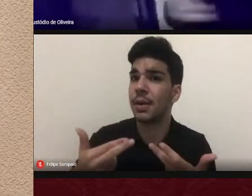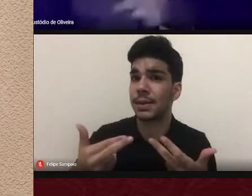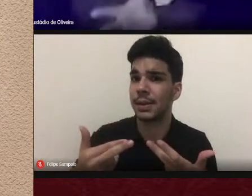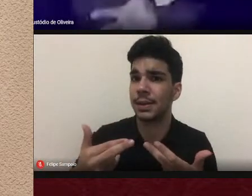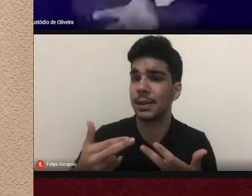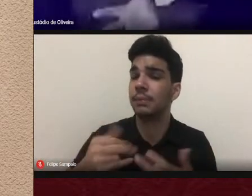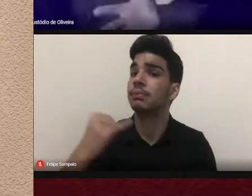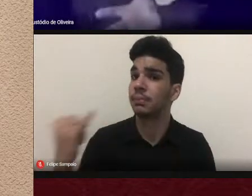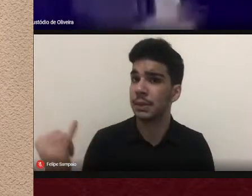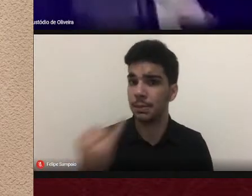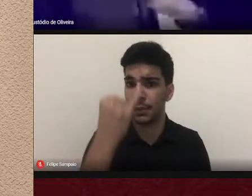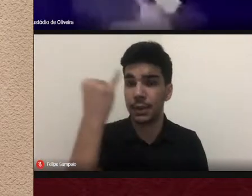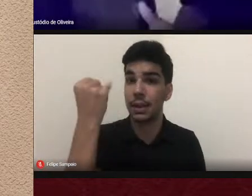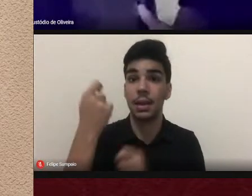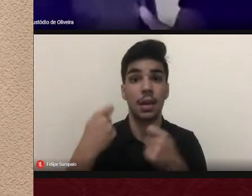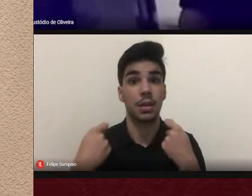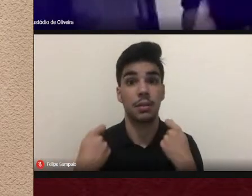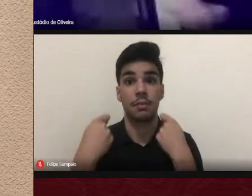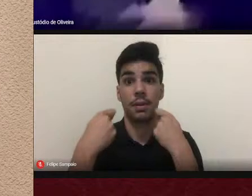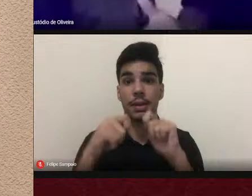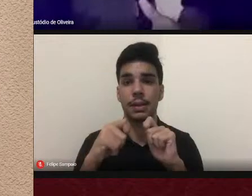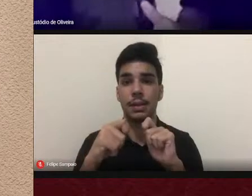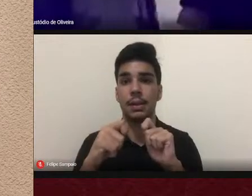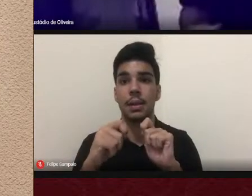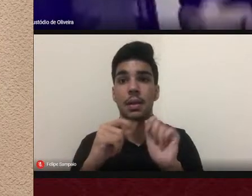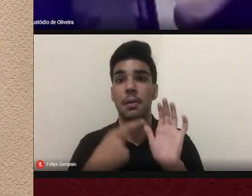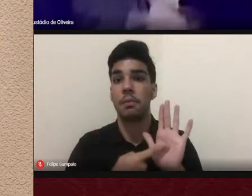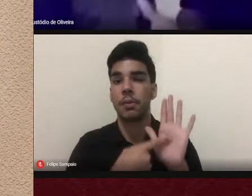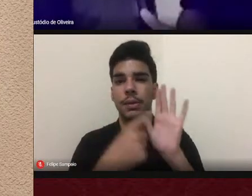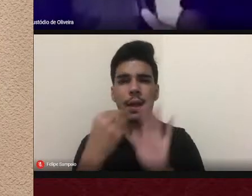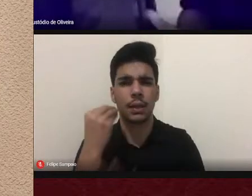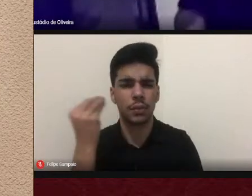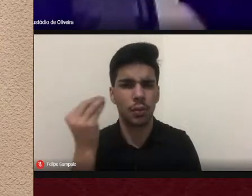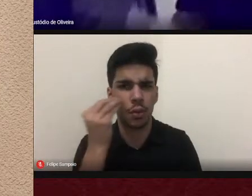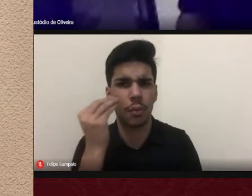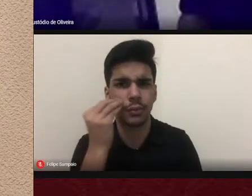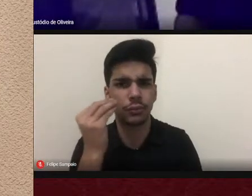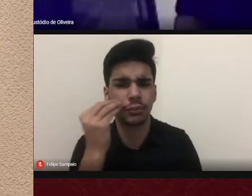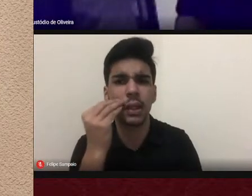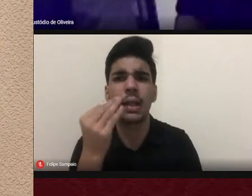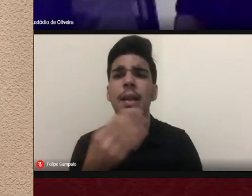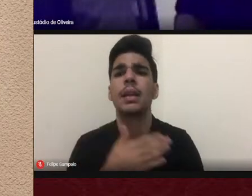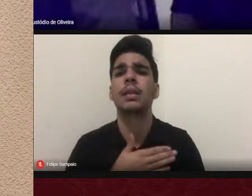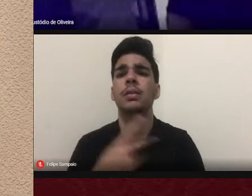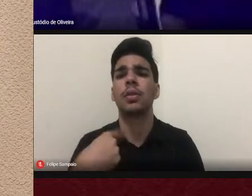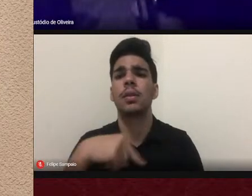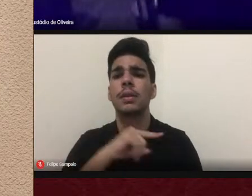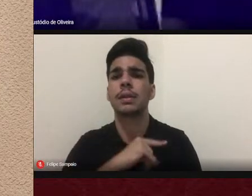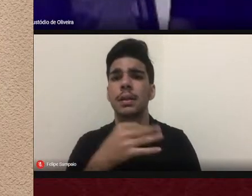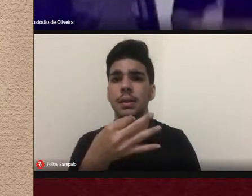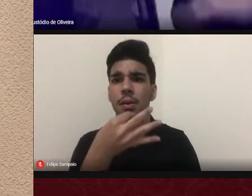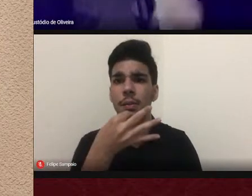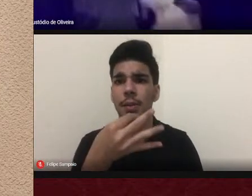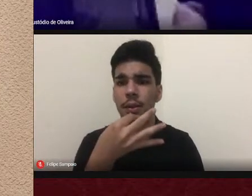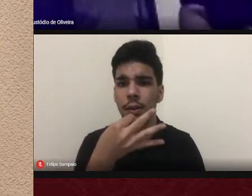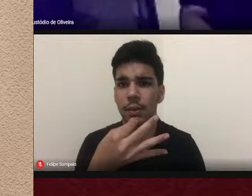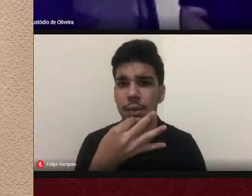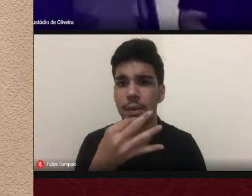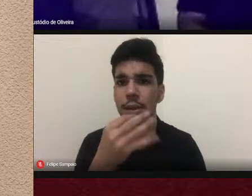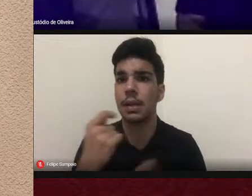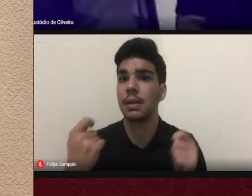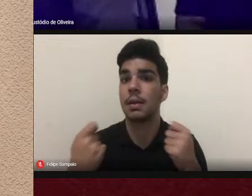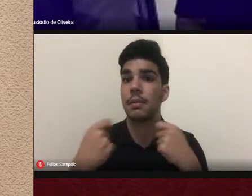dita e as oportunidades de externar nossas opiniões não podem ser perdidas né então está aqui